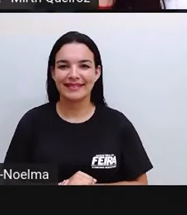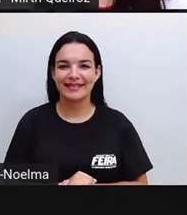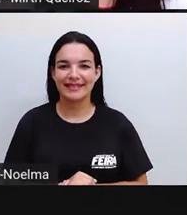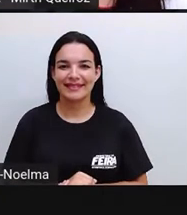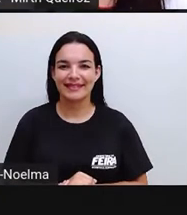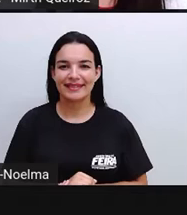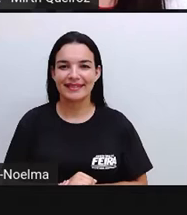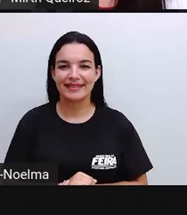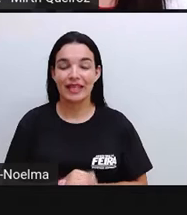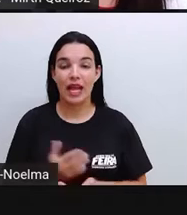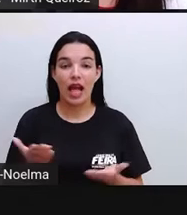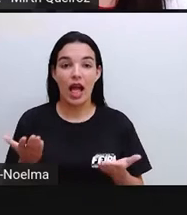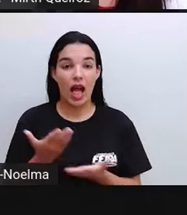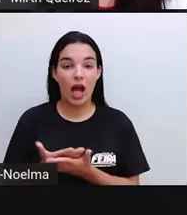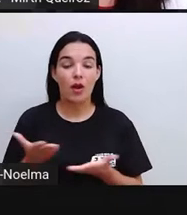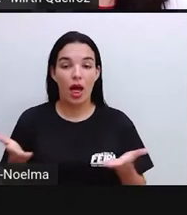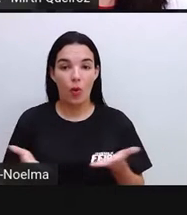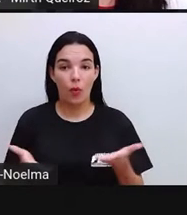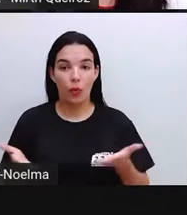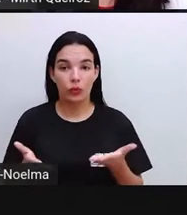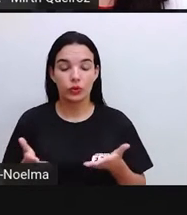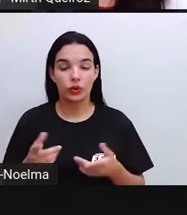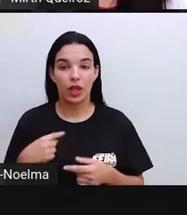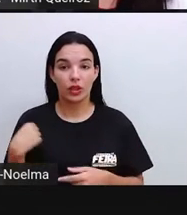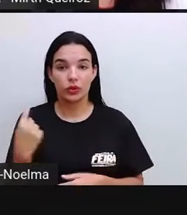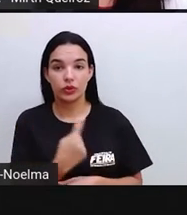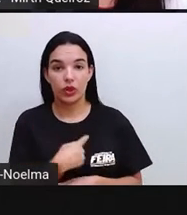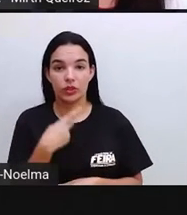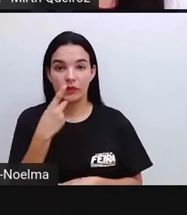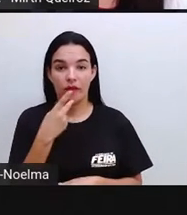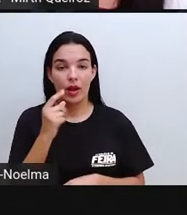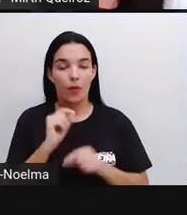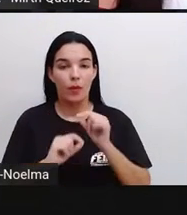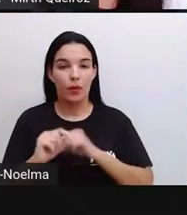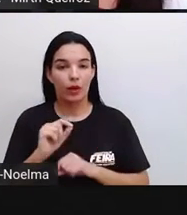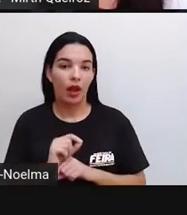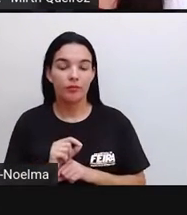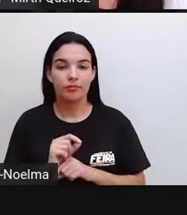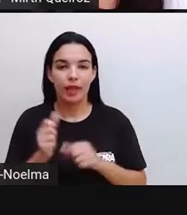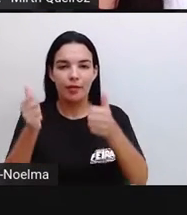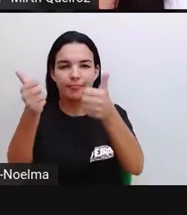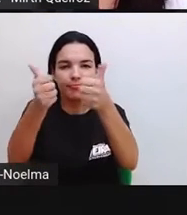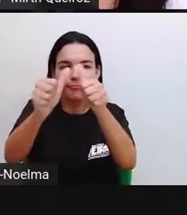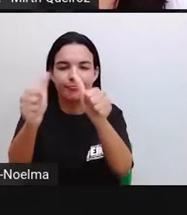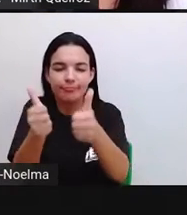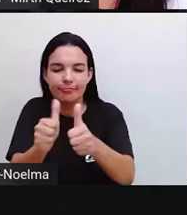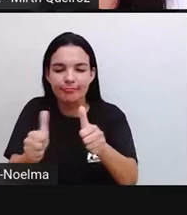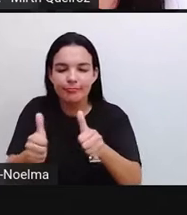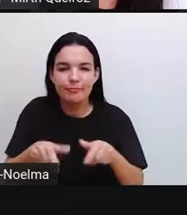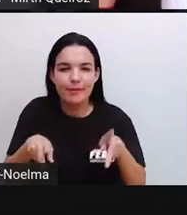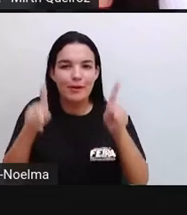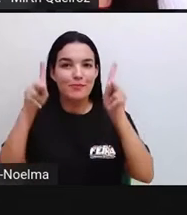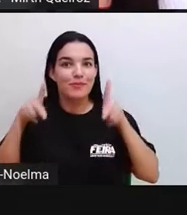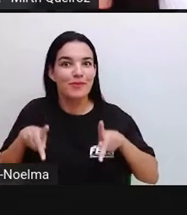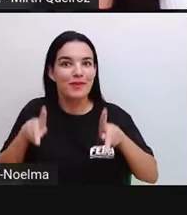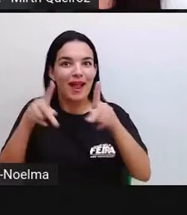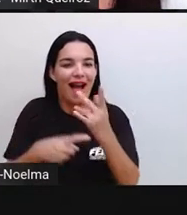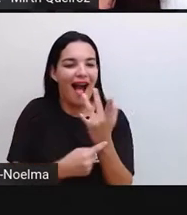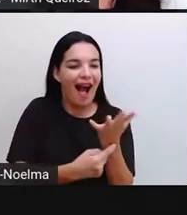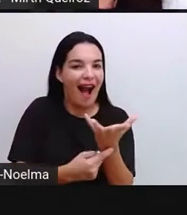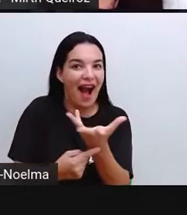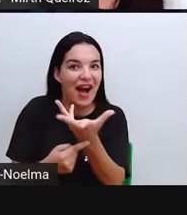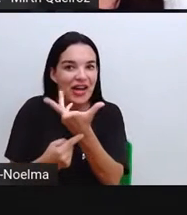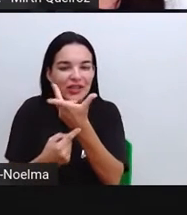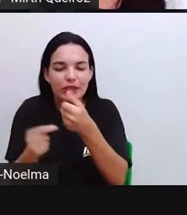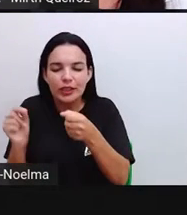Na aula de hoje nós falaremos sobre escultura popular, a arte feita de barro.